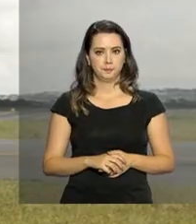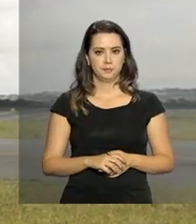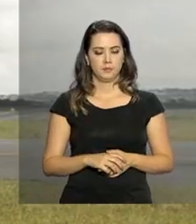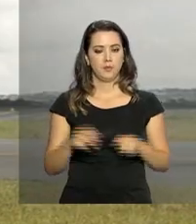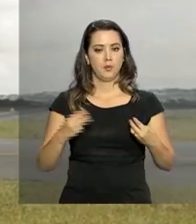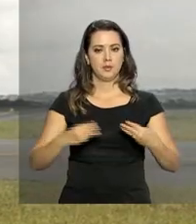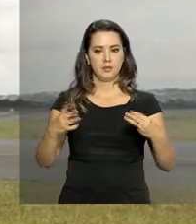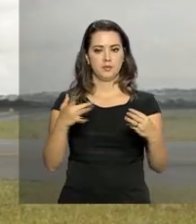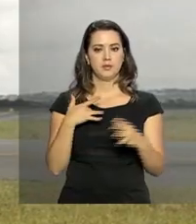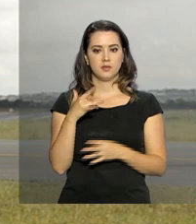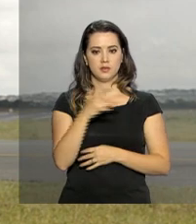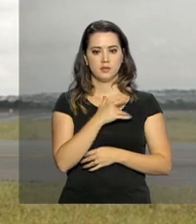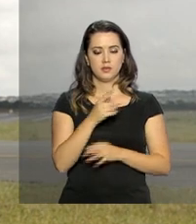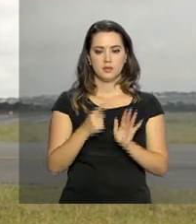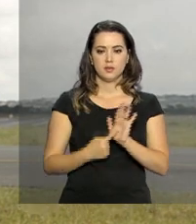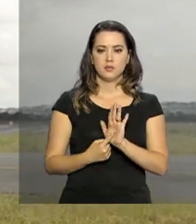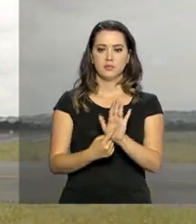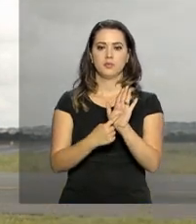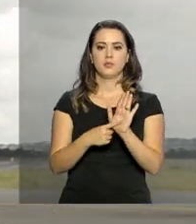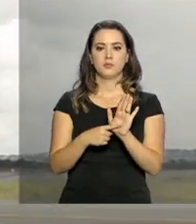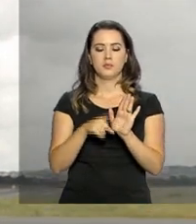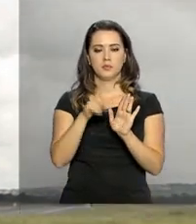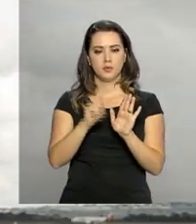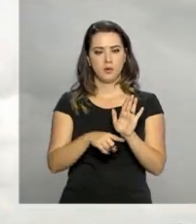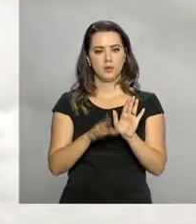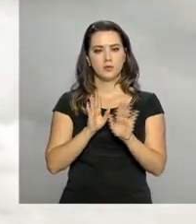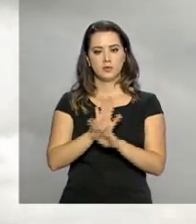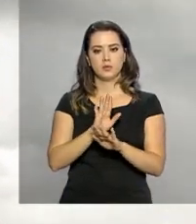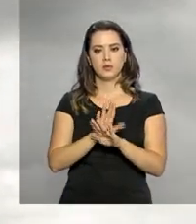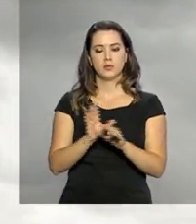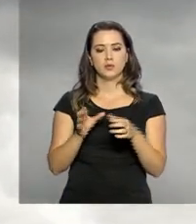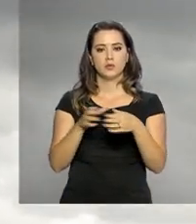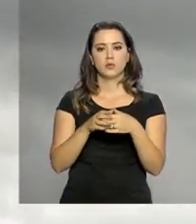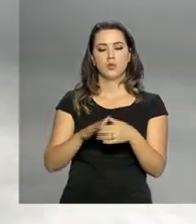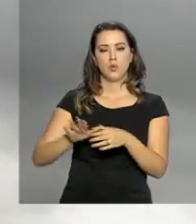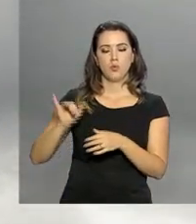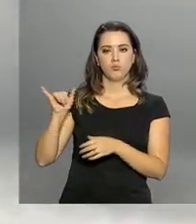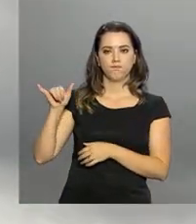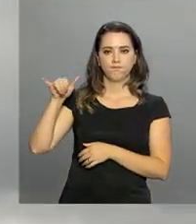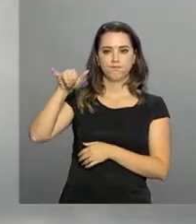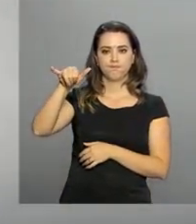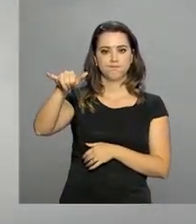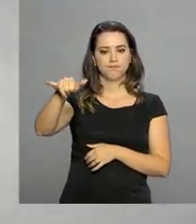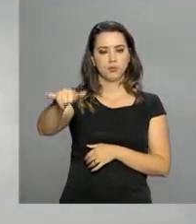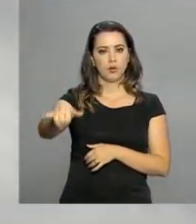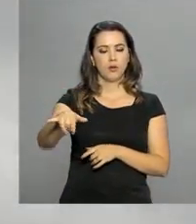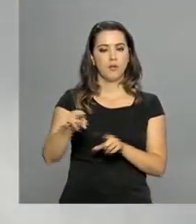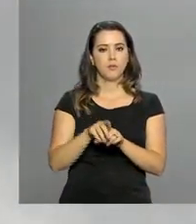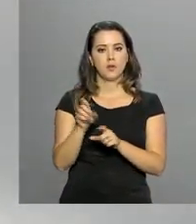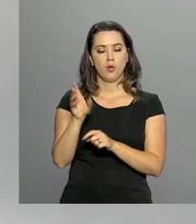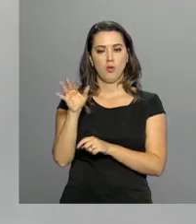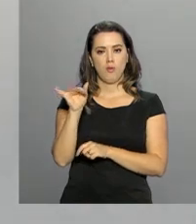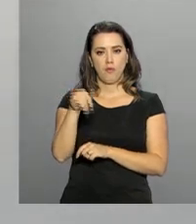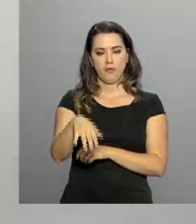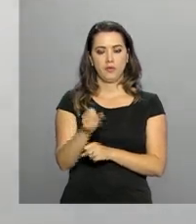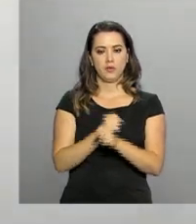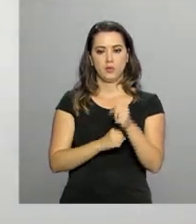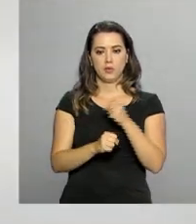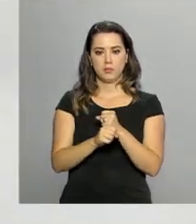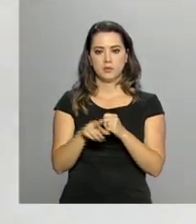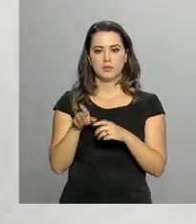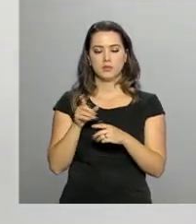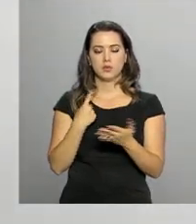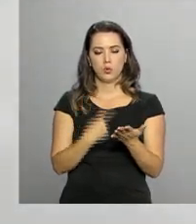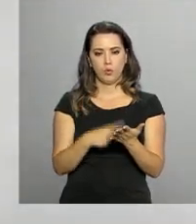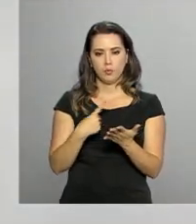da Saúde, esses resultados refletem também o apoio das companhias aéreas. No final do ano passado, foi renovado o termo de